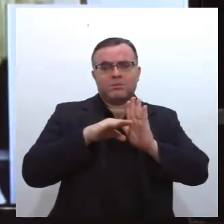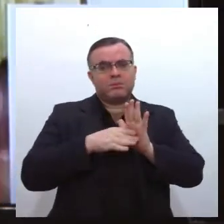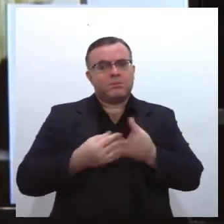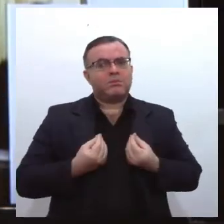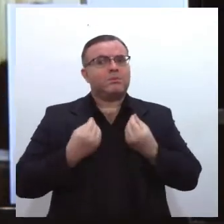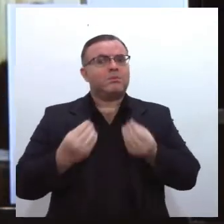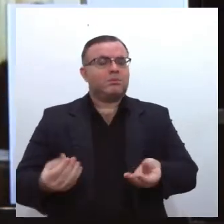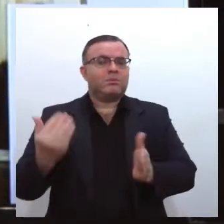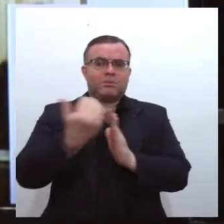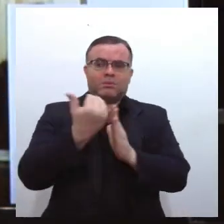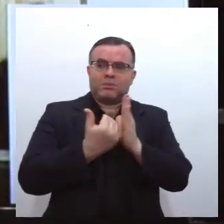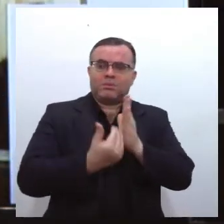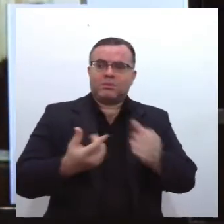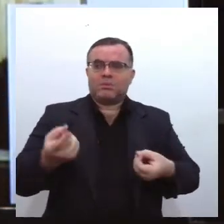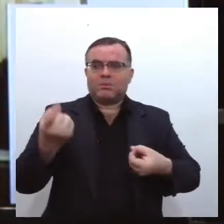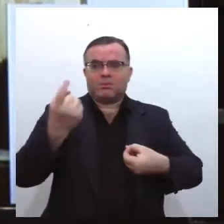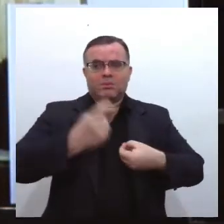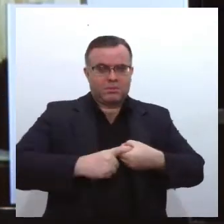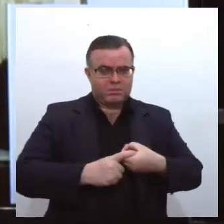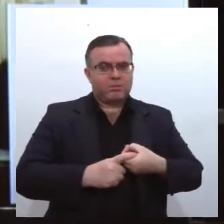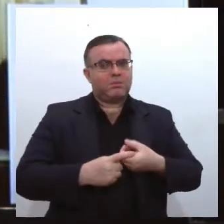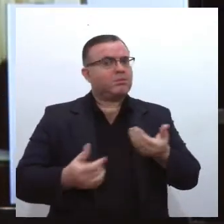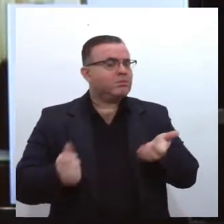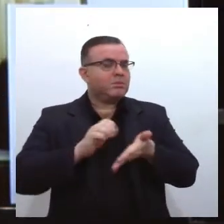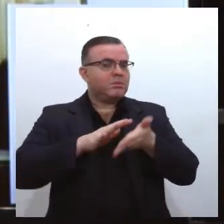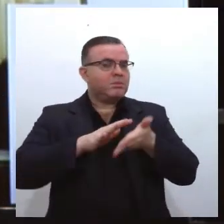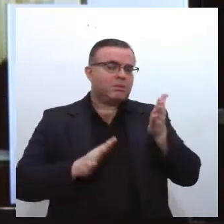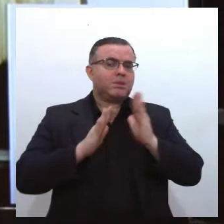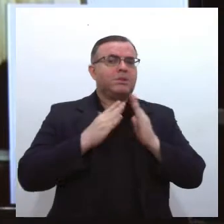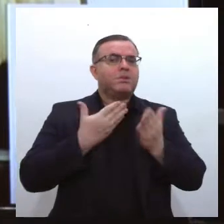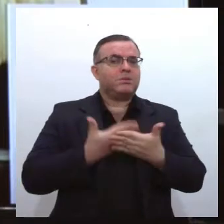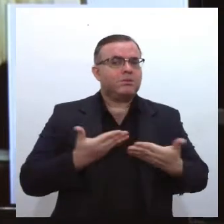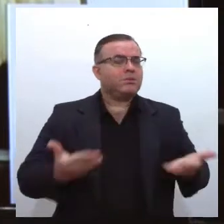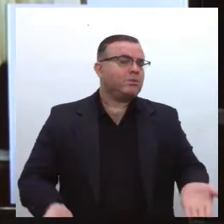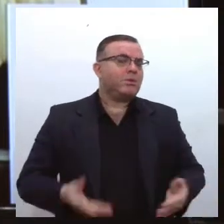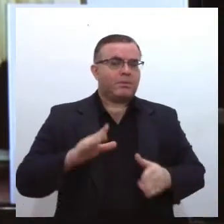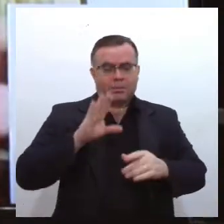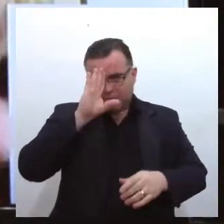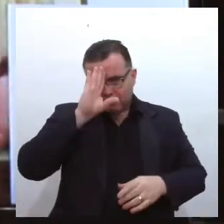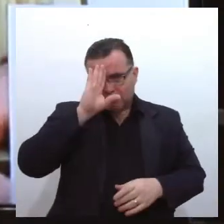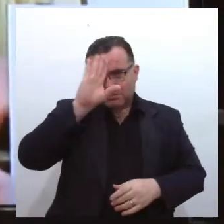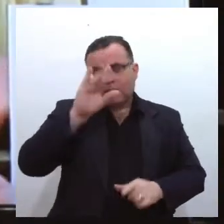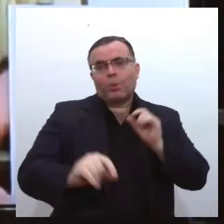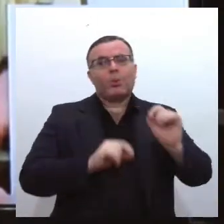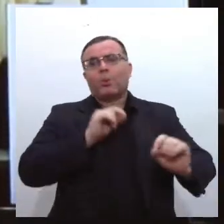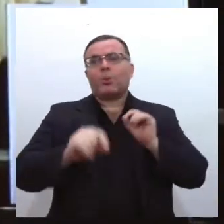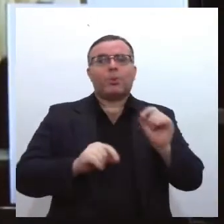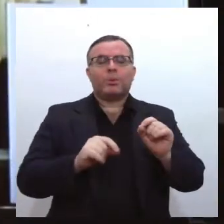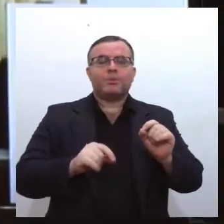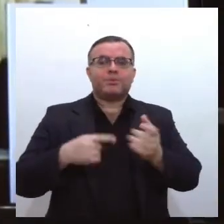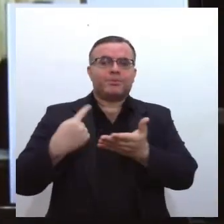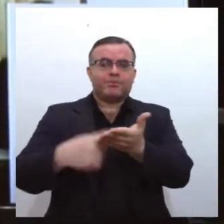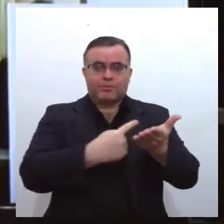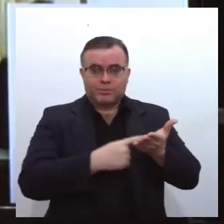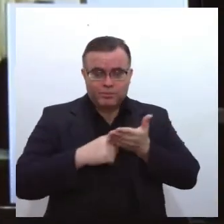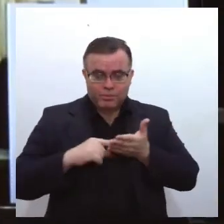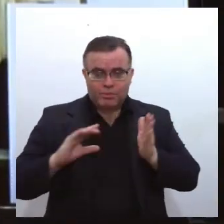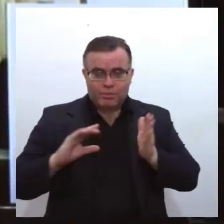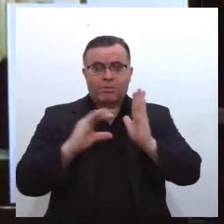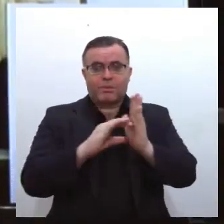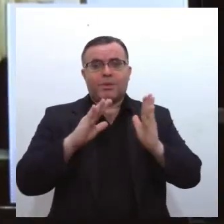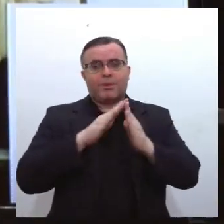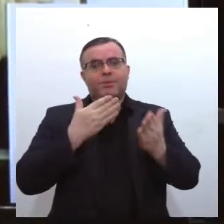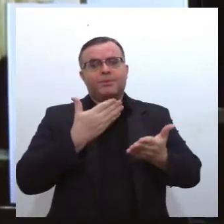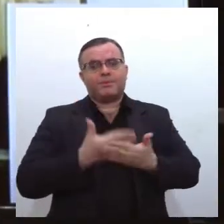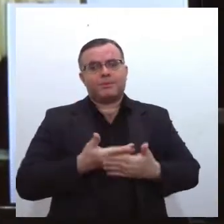estadual de retorno de atividade das escolas. O principal objetivo é que, para a construção, a comunidade escolar